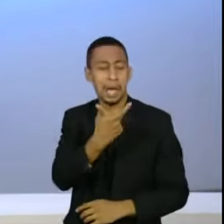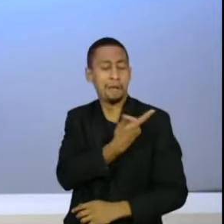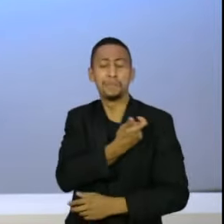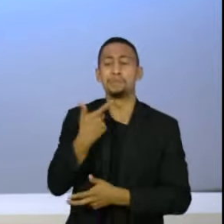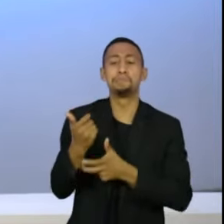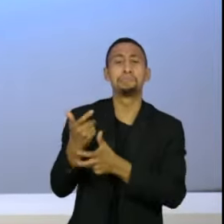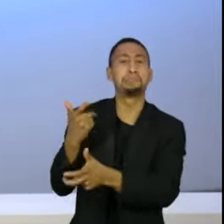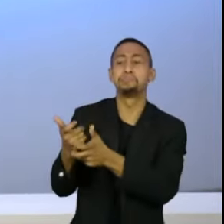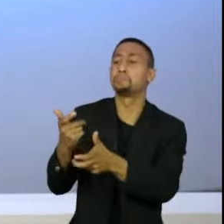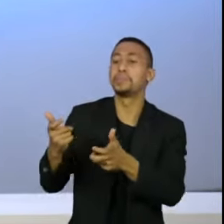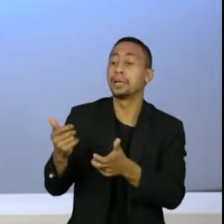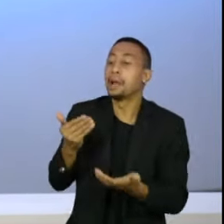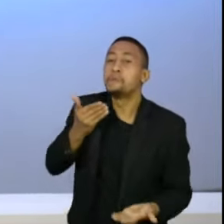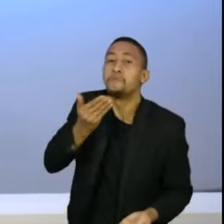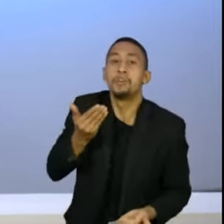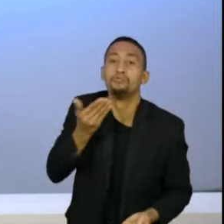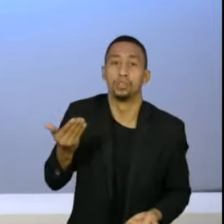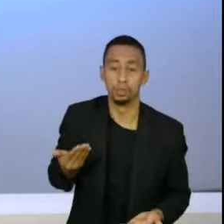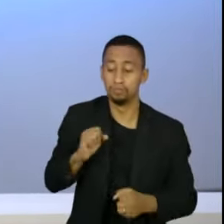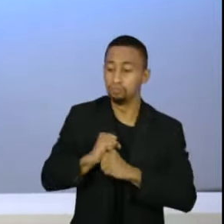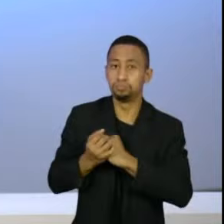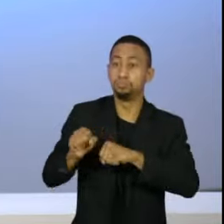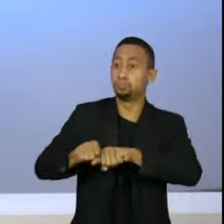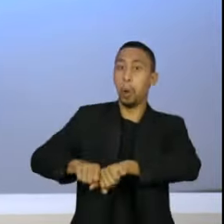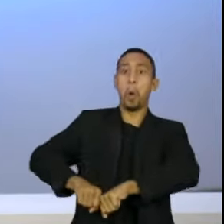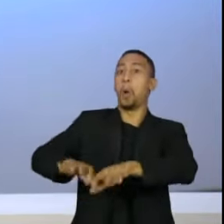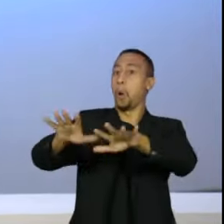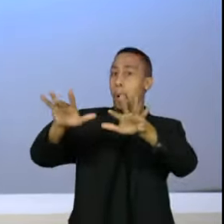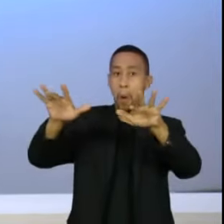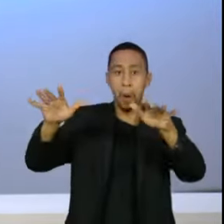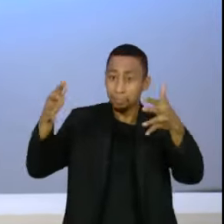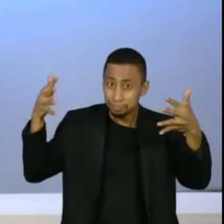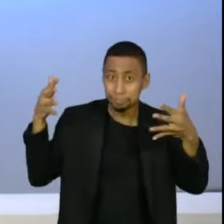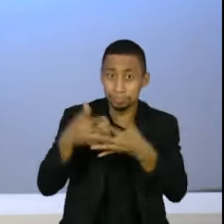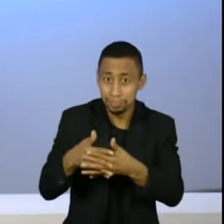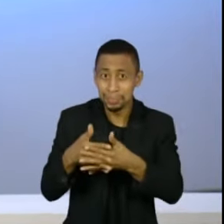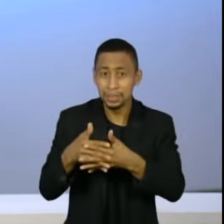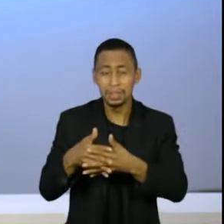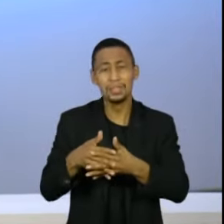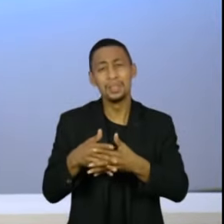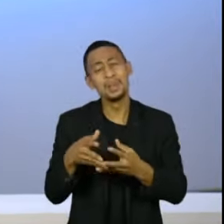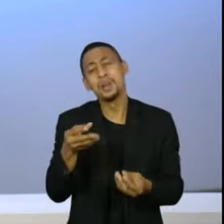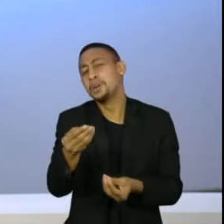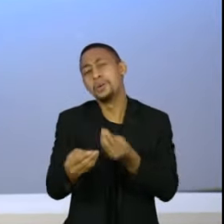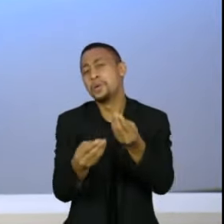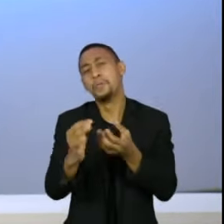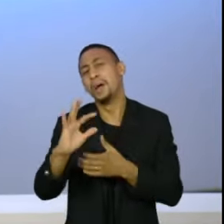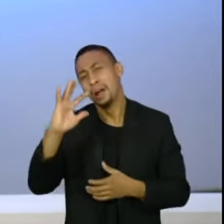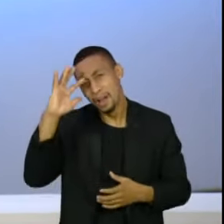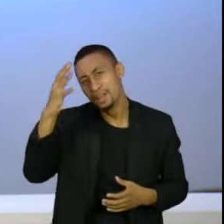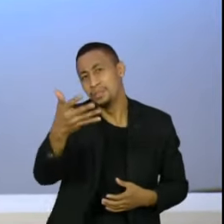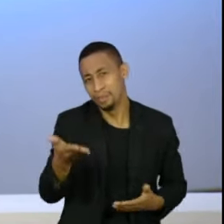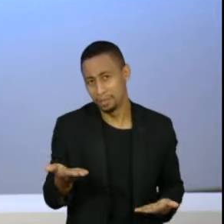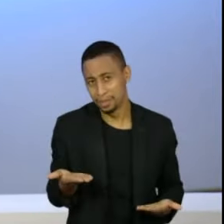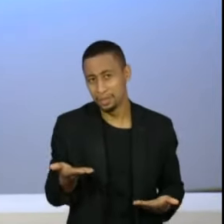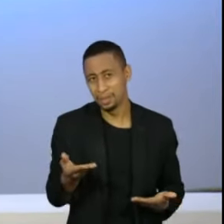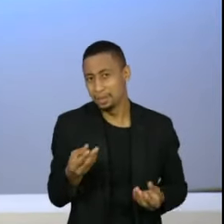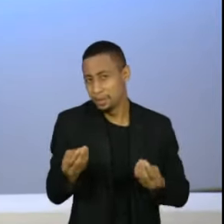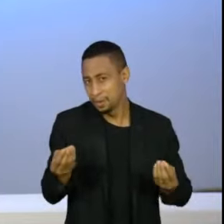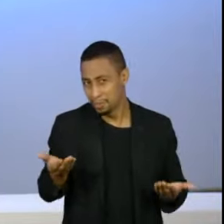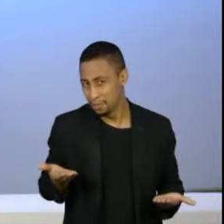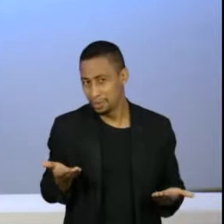apresentado ontem não sair e nós tivemos um colapso, qual contribuição, como vocês podem contribuir para